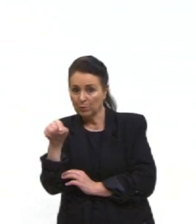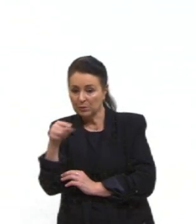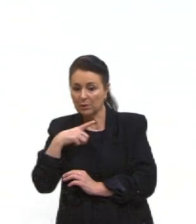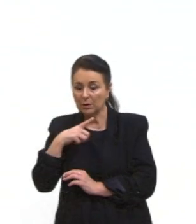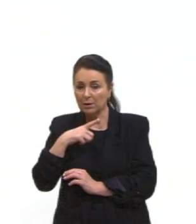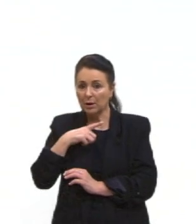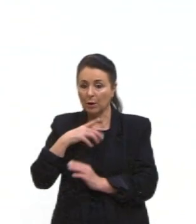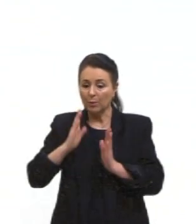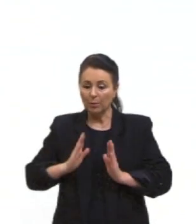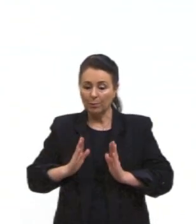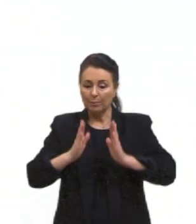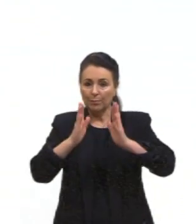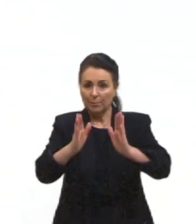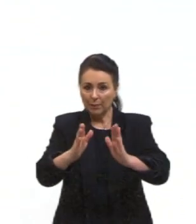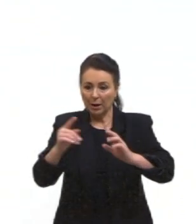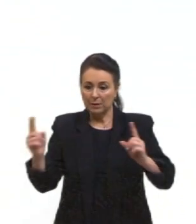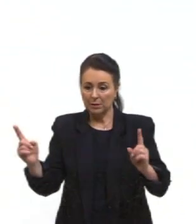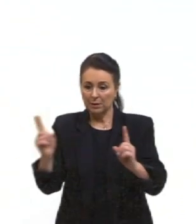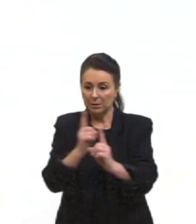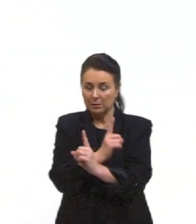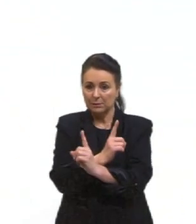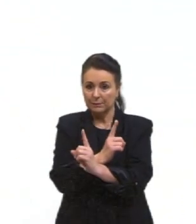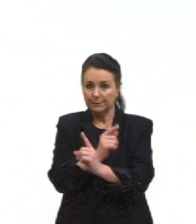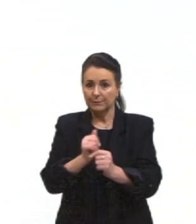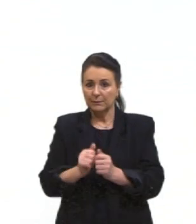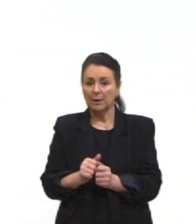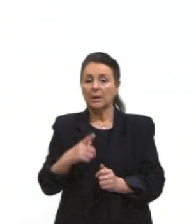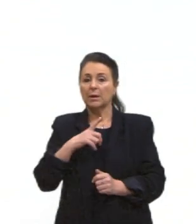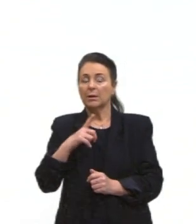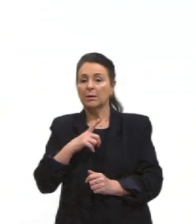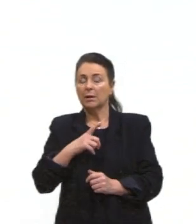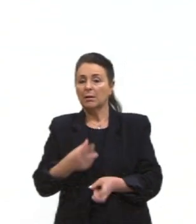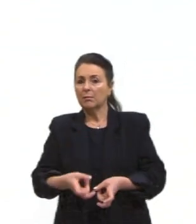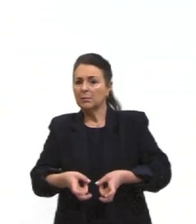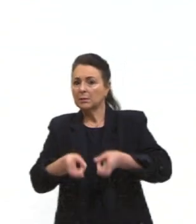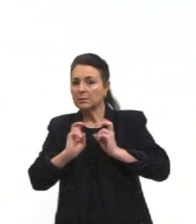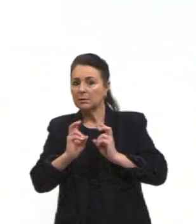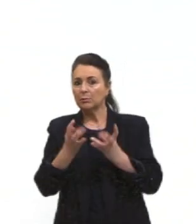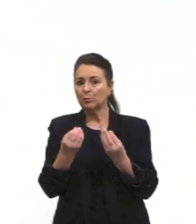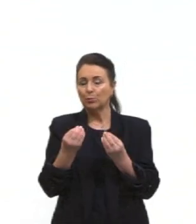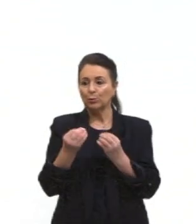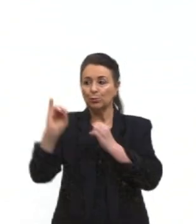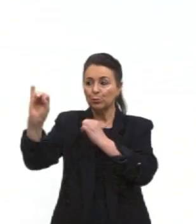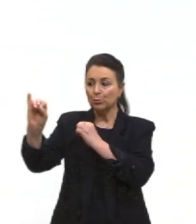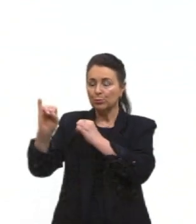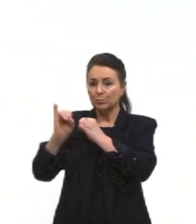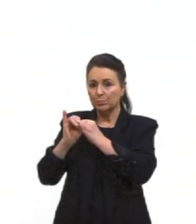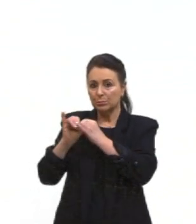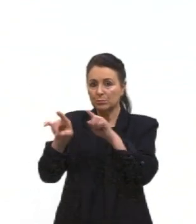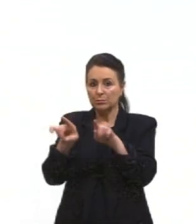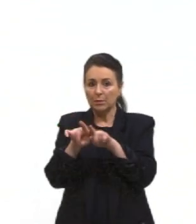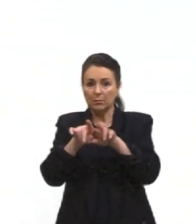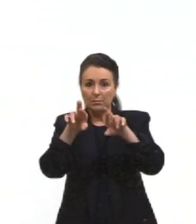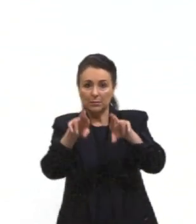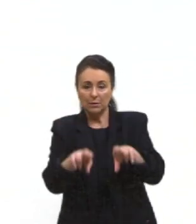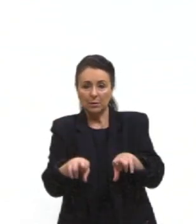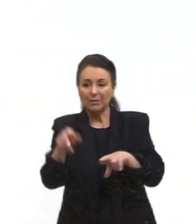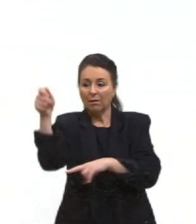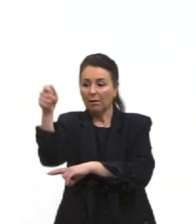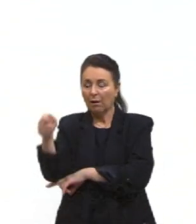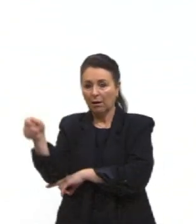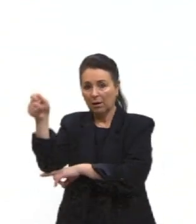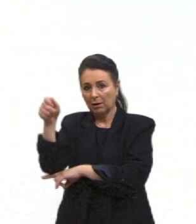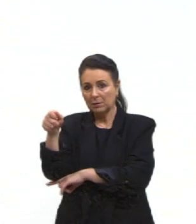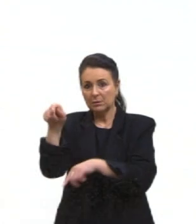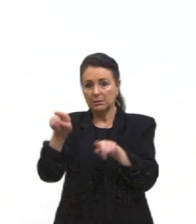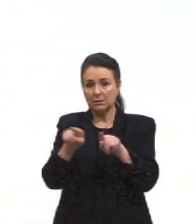Então fica dentro dessa questão aí. Recebe muita, muito imigrante, tanto das regiões da Ásia, né, como